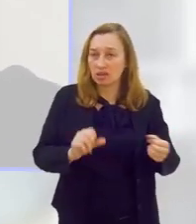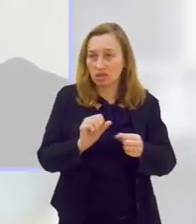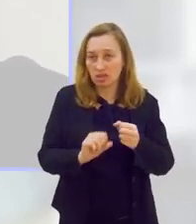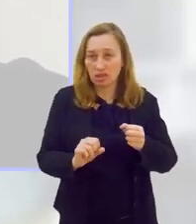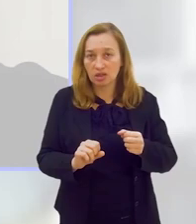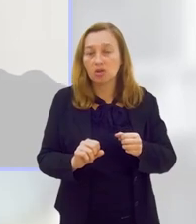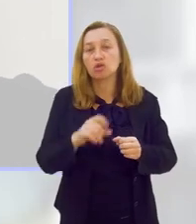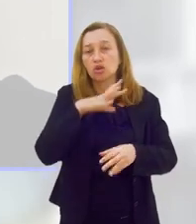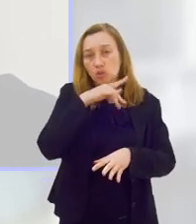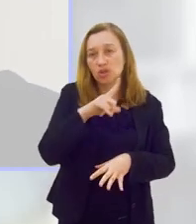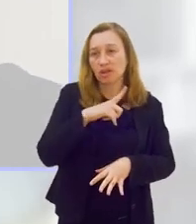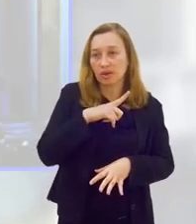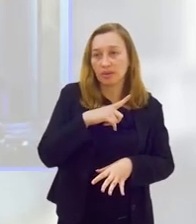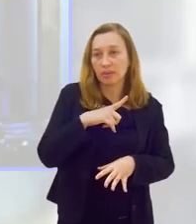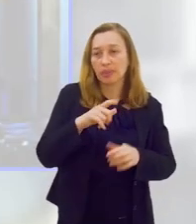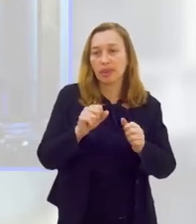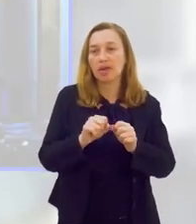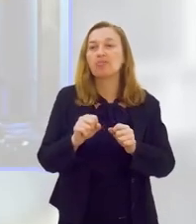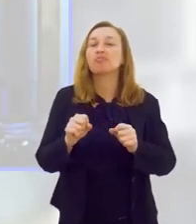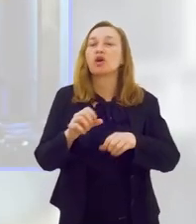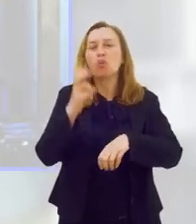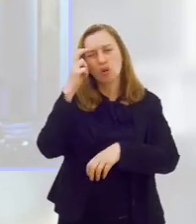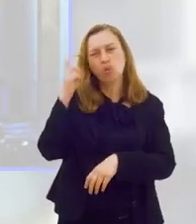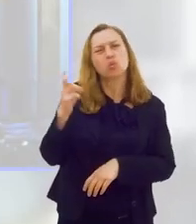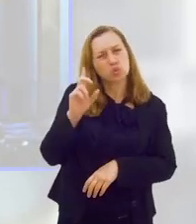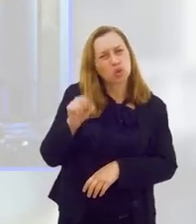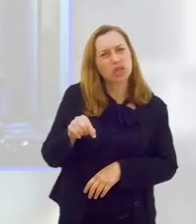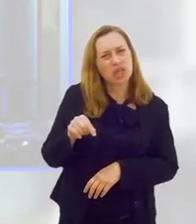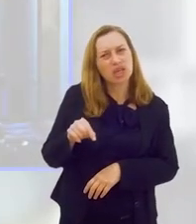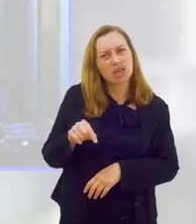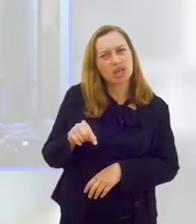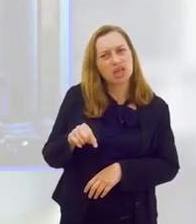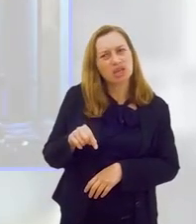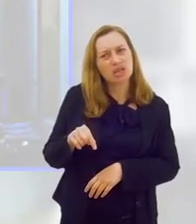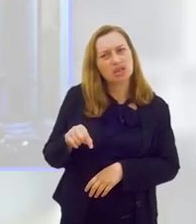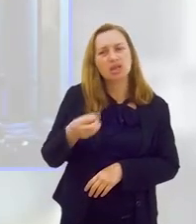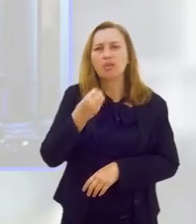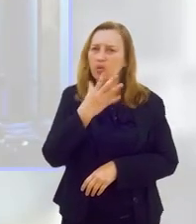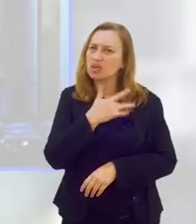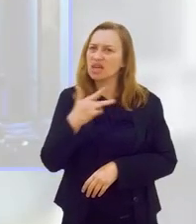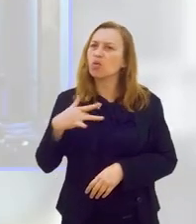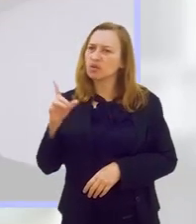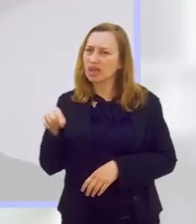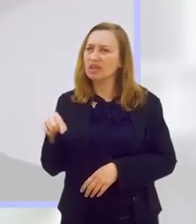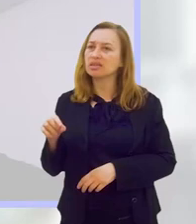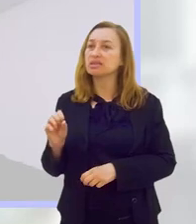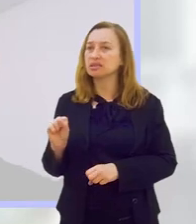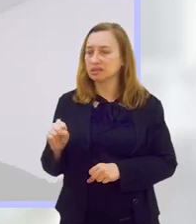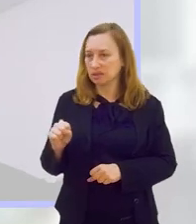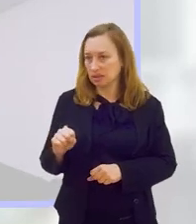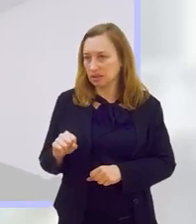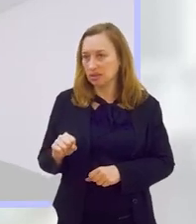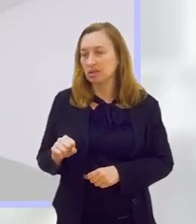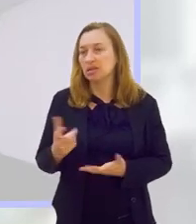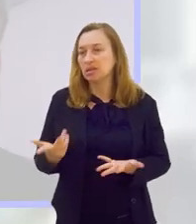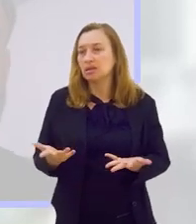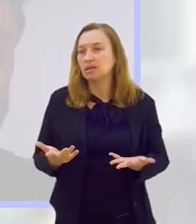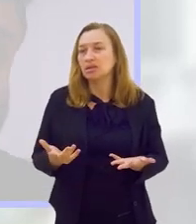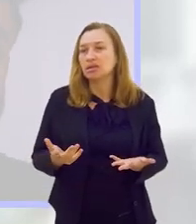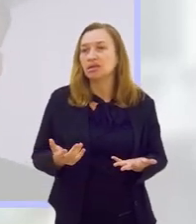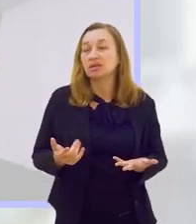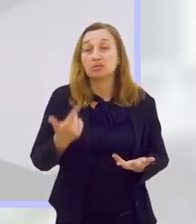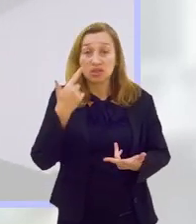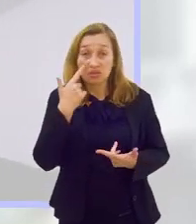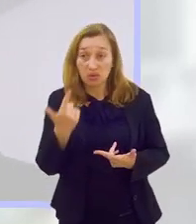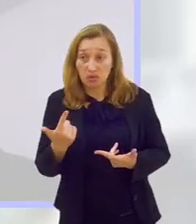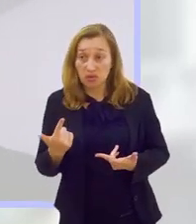ter algo mais abrangente, sabe? Criar uma cultura, assim, Vamos dizer assim, da boa saúde, né? Ah, nós desenvolvemos talento. Mas,